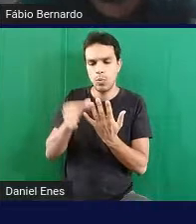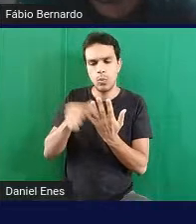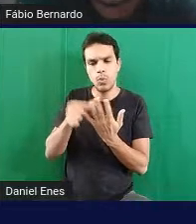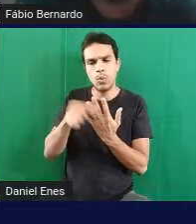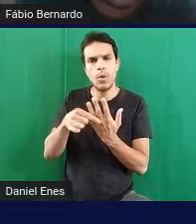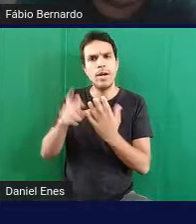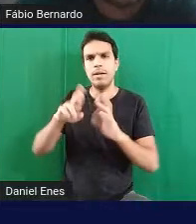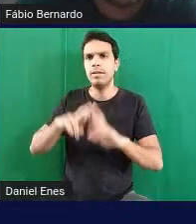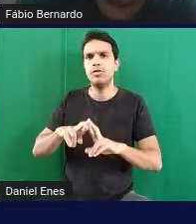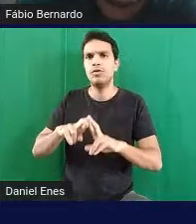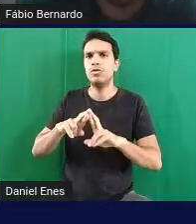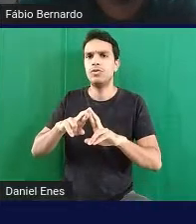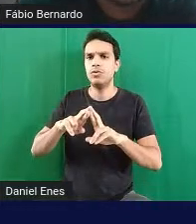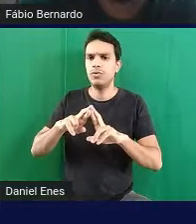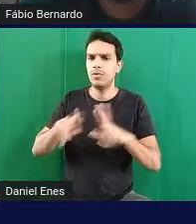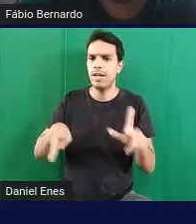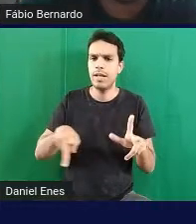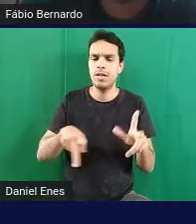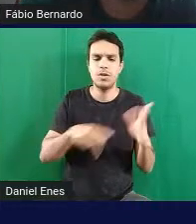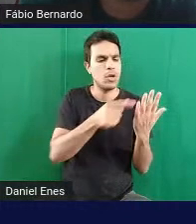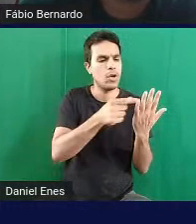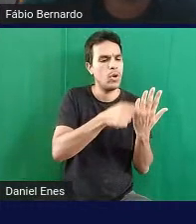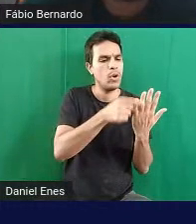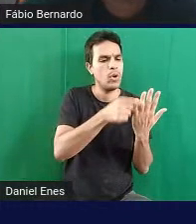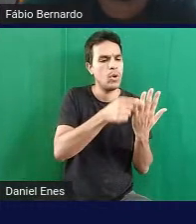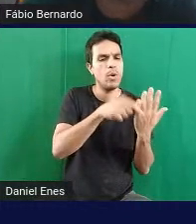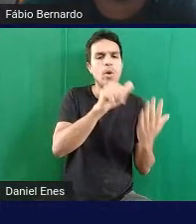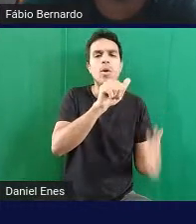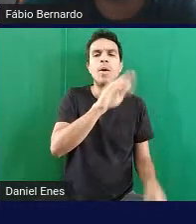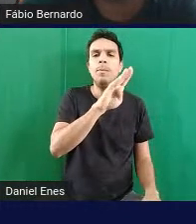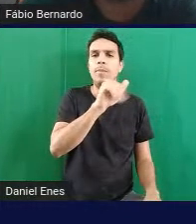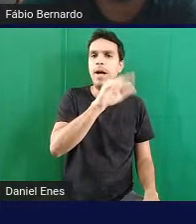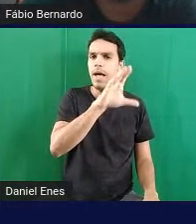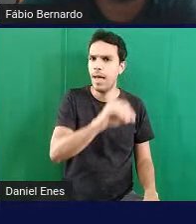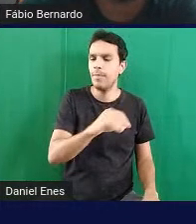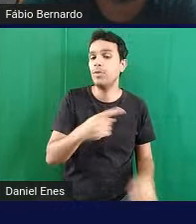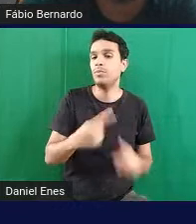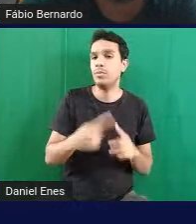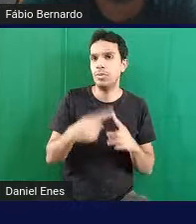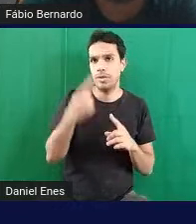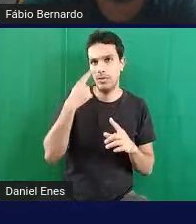diferencia um pouquinho do ábaco vou mostrar porque pode passar aqui na hora